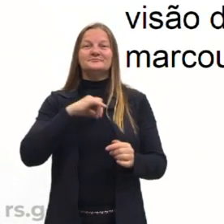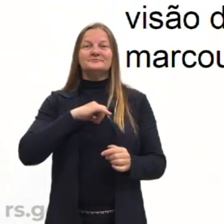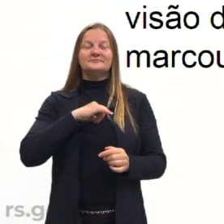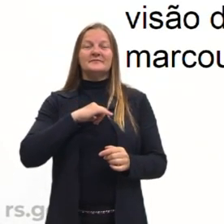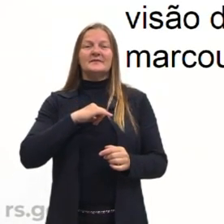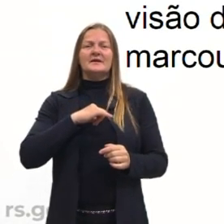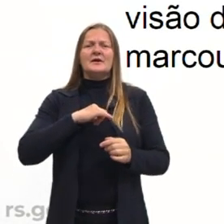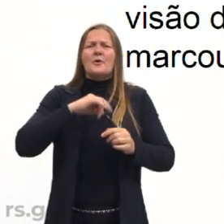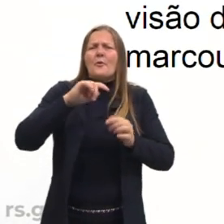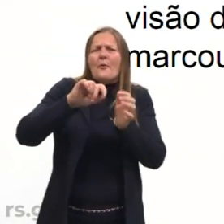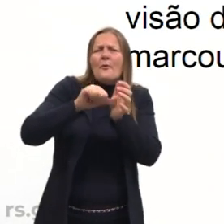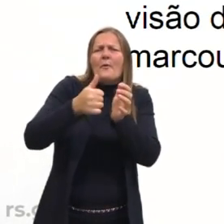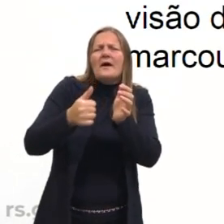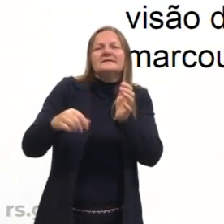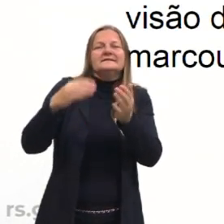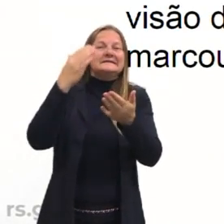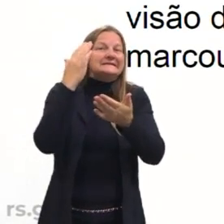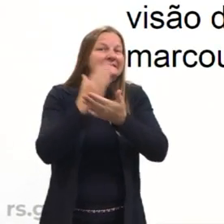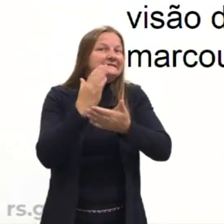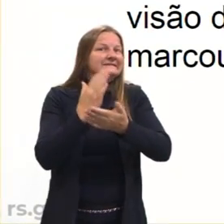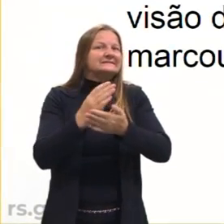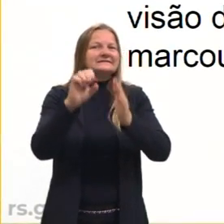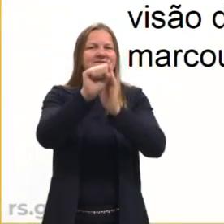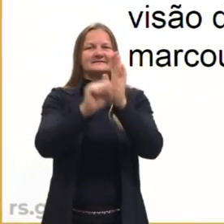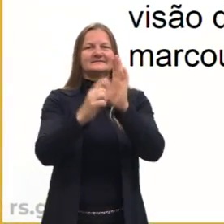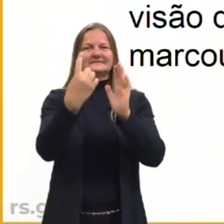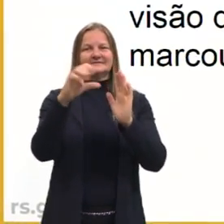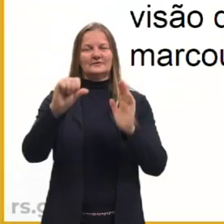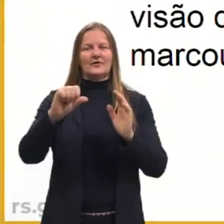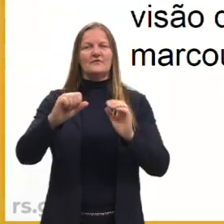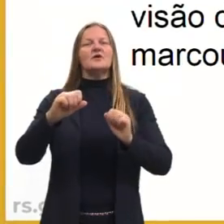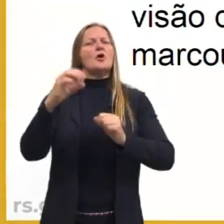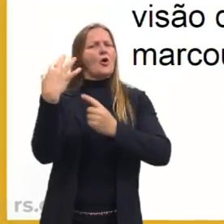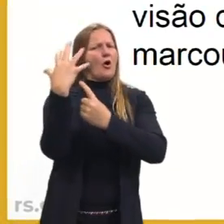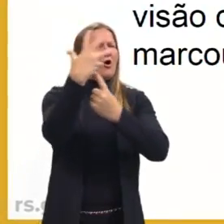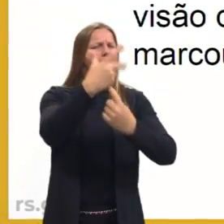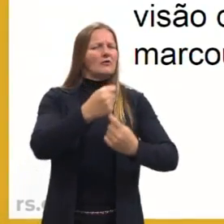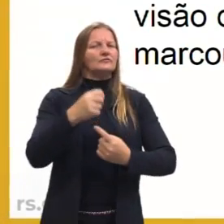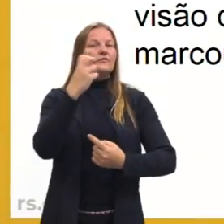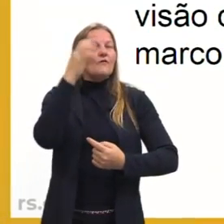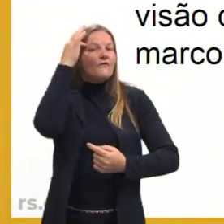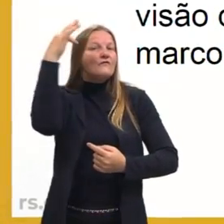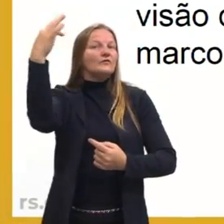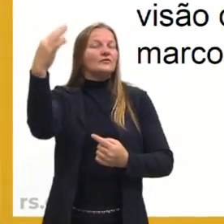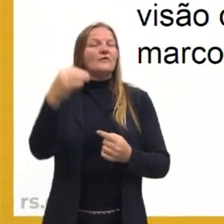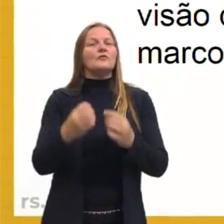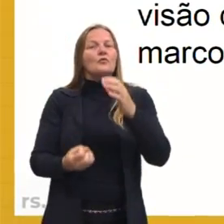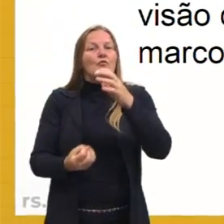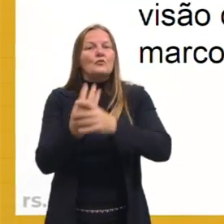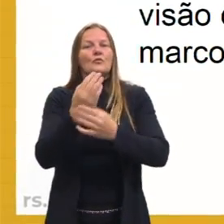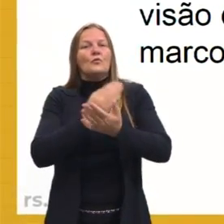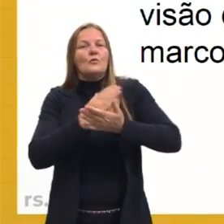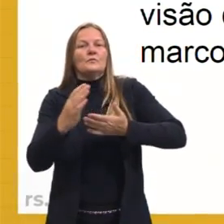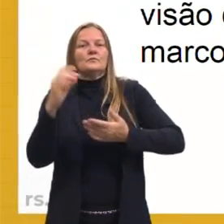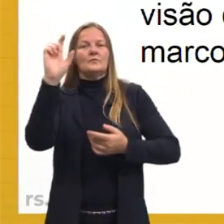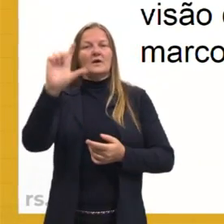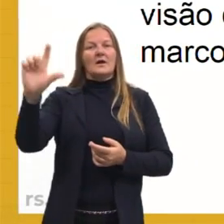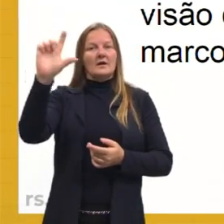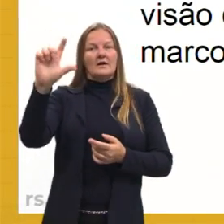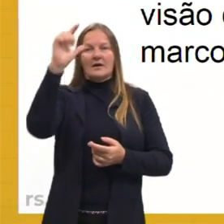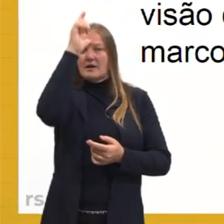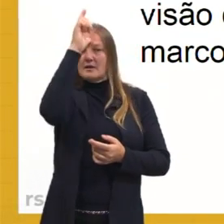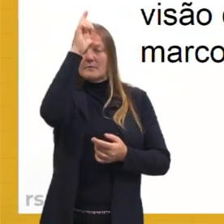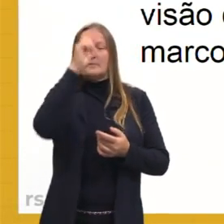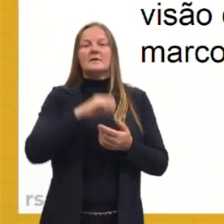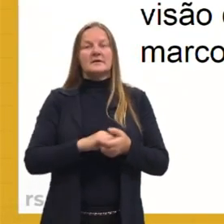metade do século XIX. Então é um movimento artístico e filosófico que surgiu na Alemanha e na Inglaterra. Porém, coube à